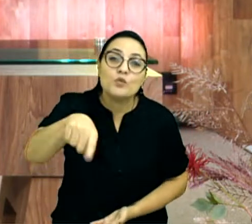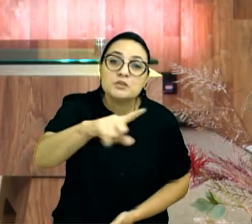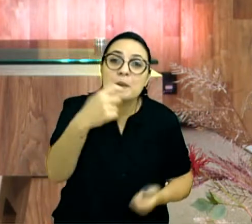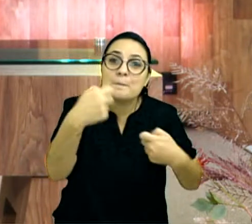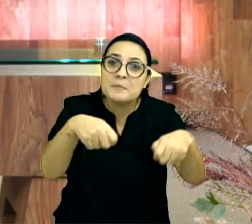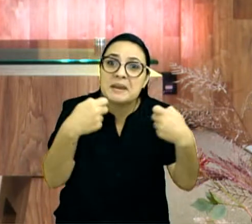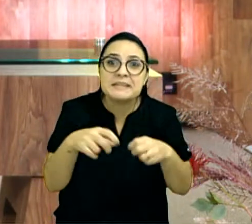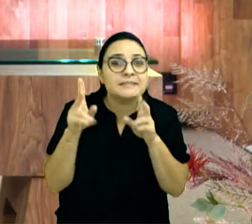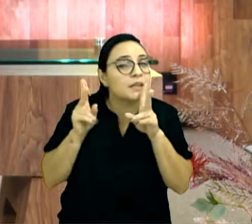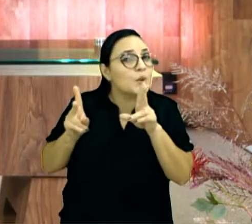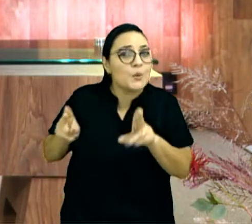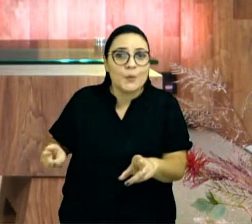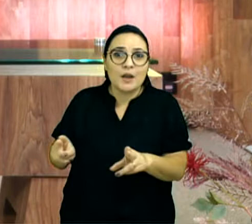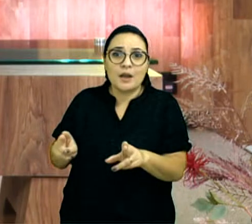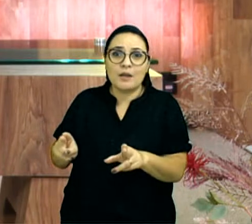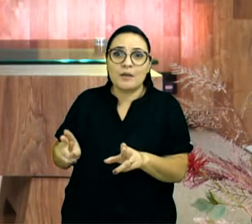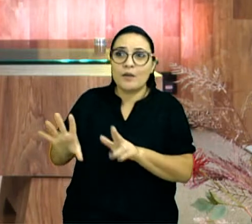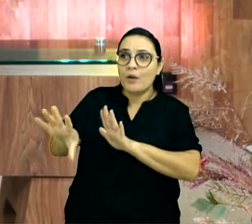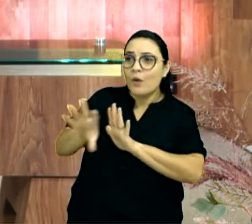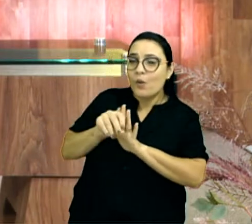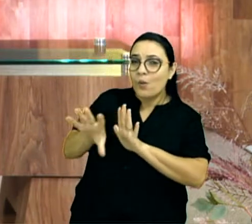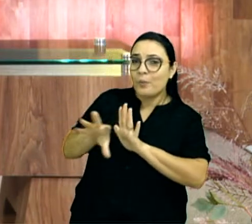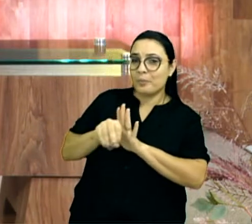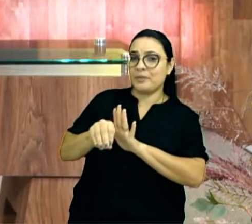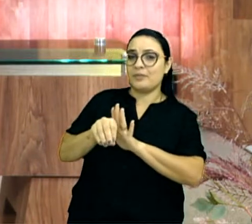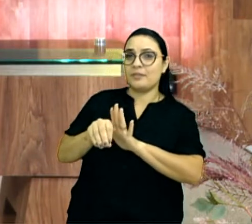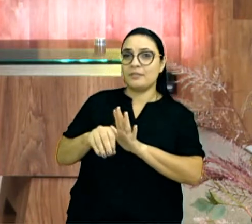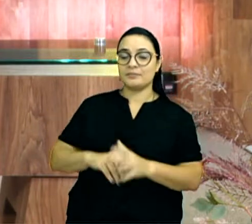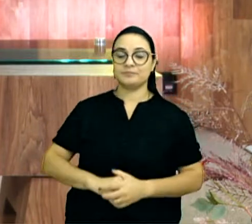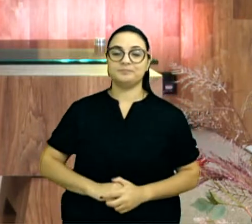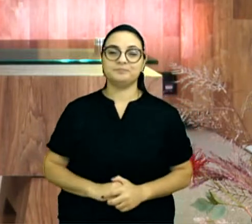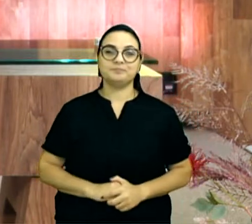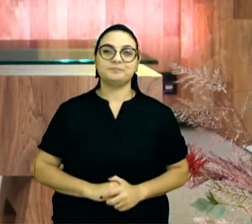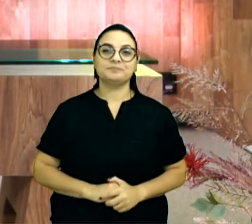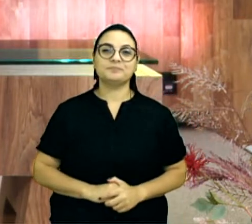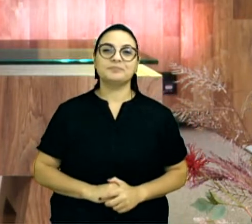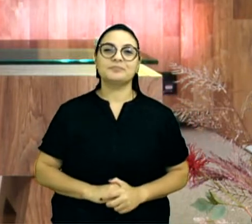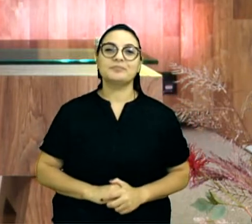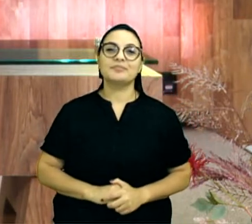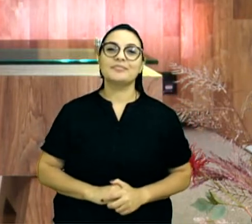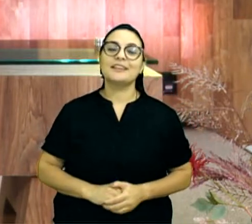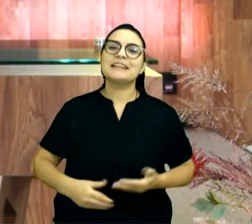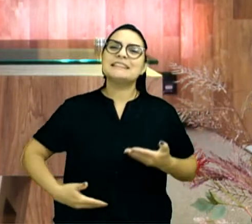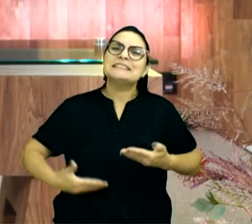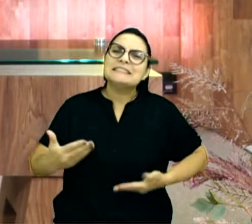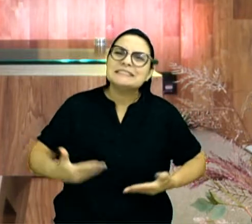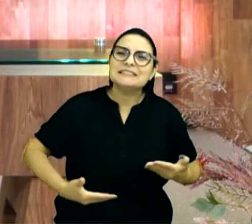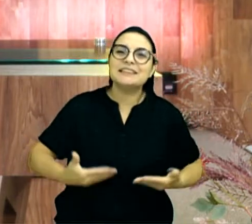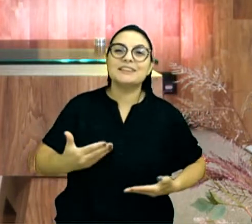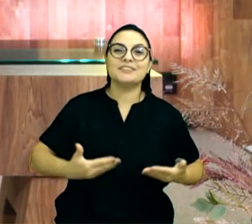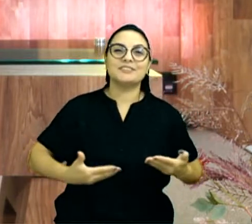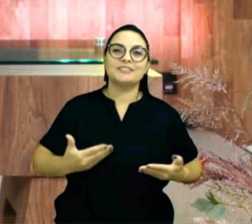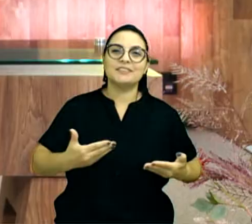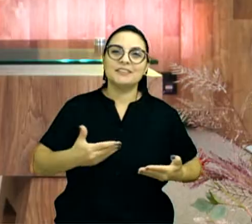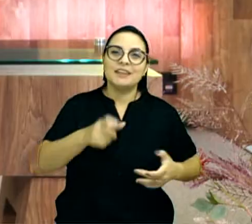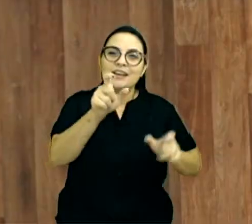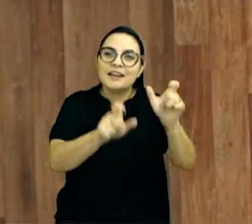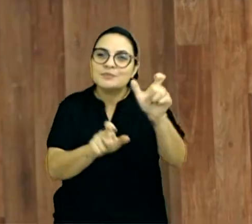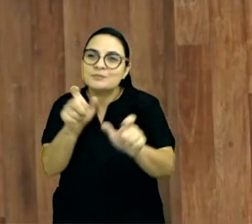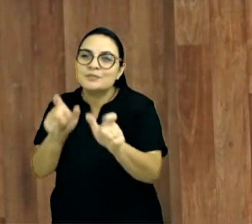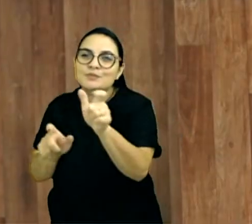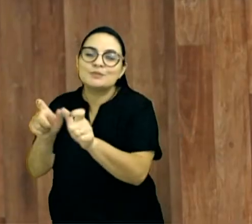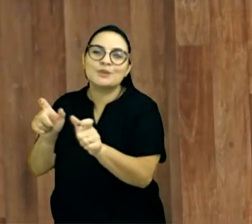do nosso Mestre e Senhor, de serviço, sirva as pessoas, a sua